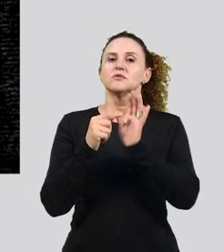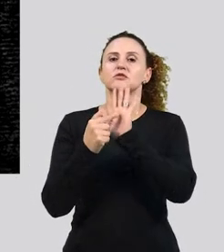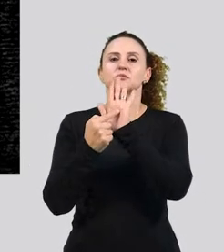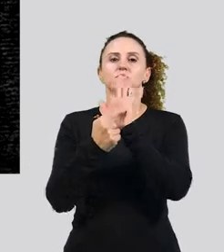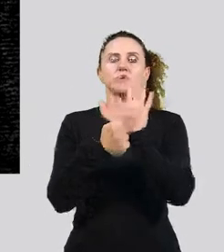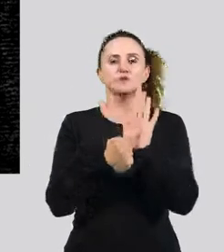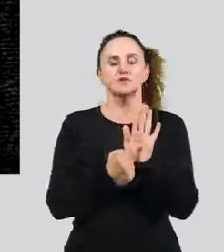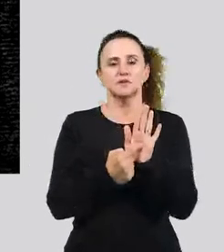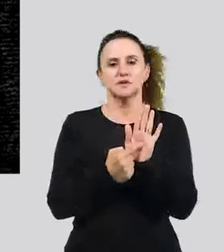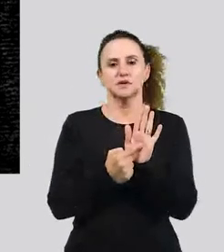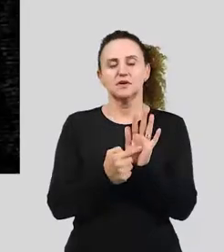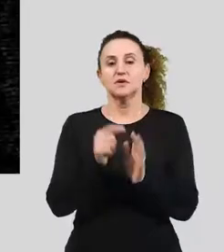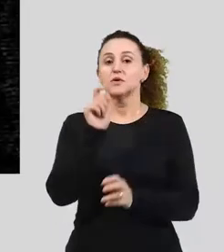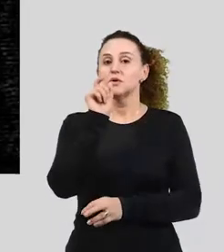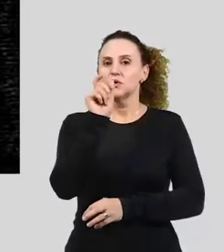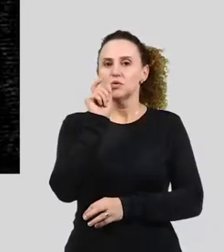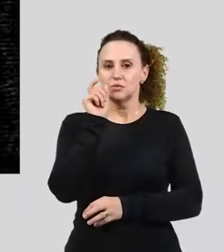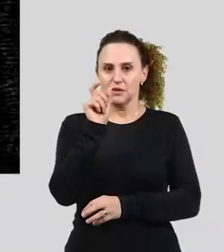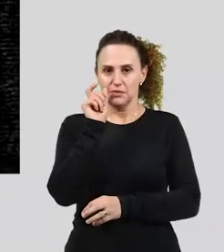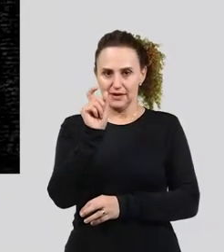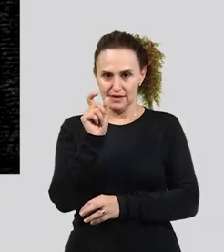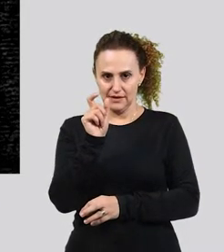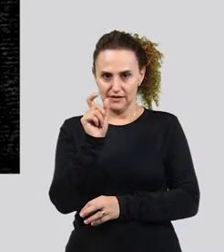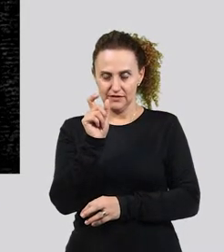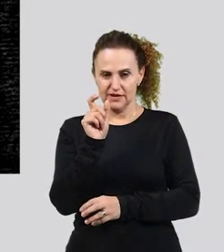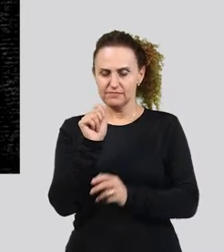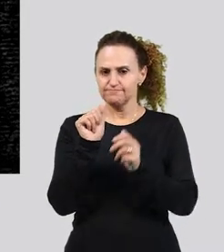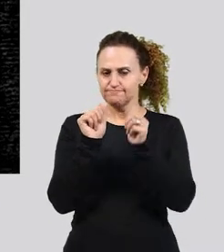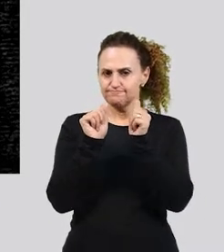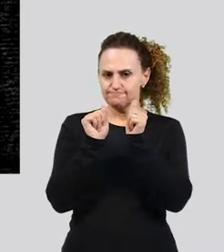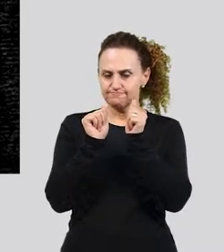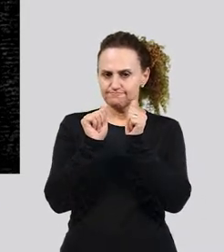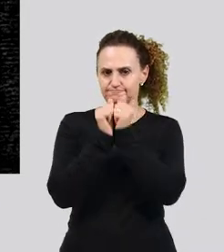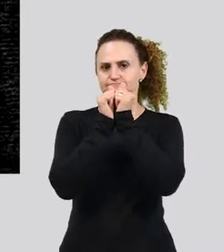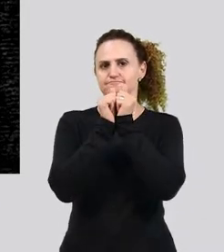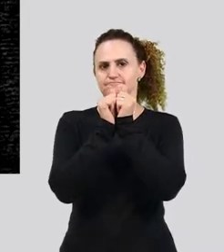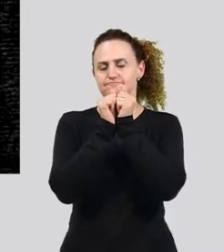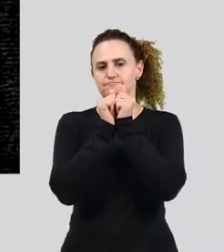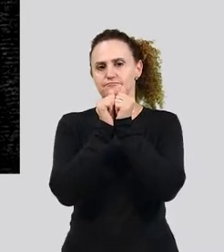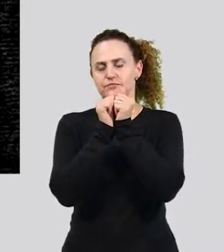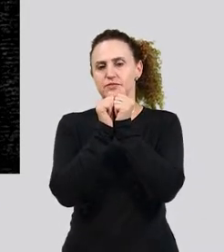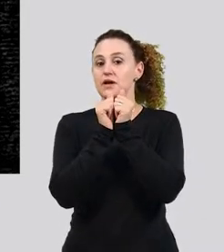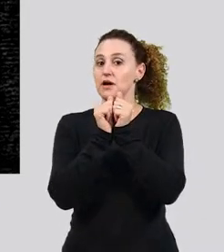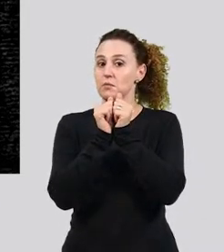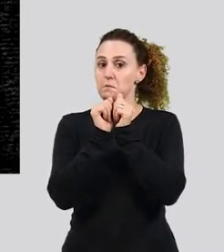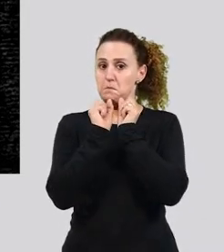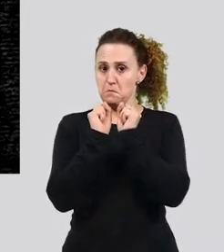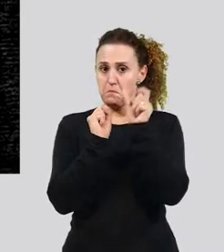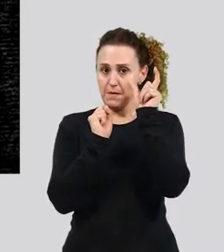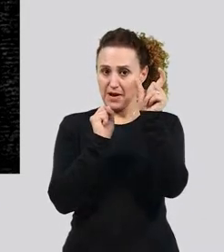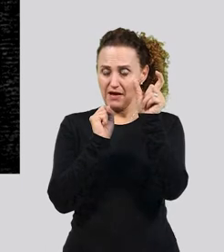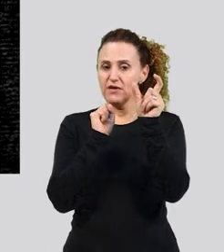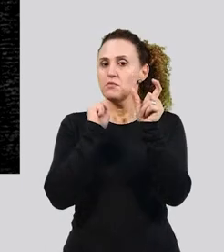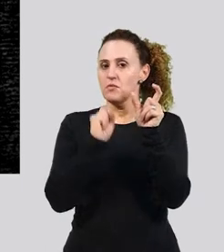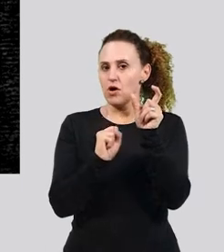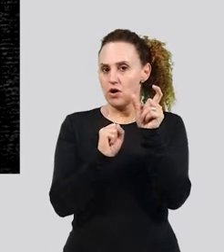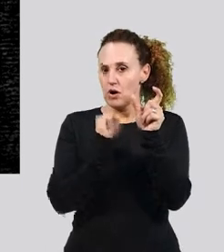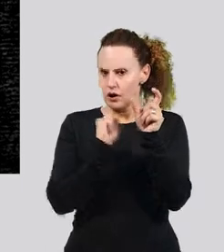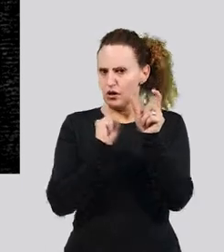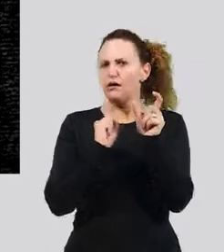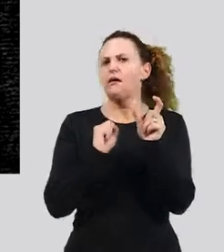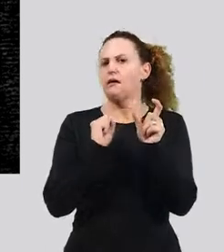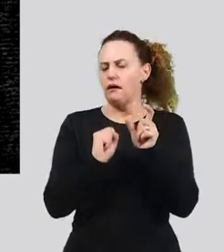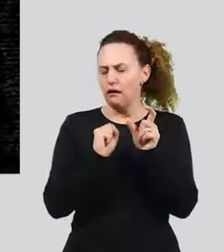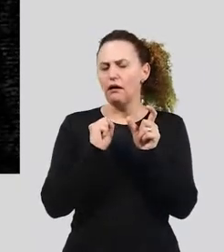que uma palavra, ela está flexionada. Uma palavra, ela pode passar de